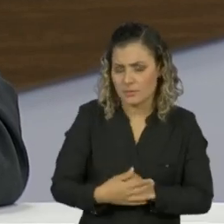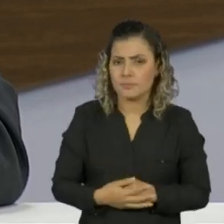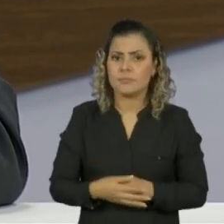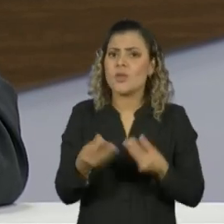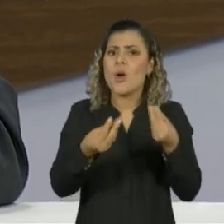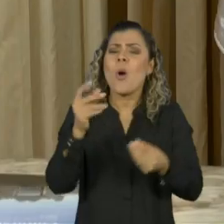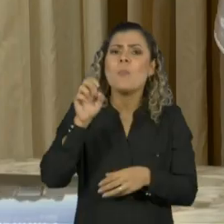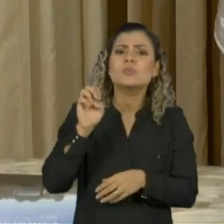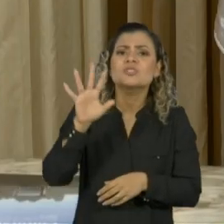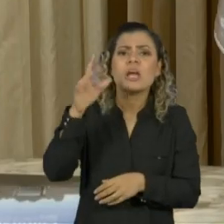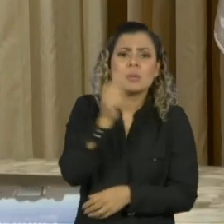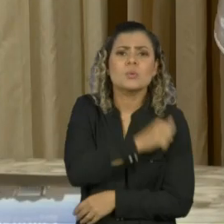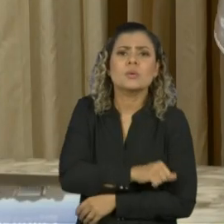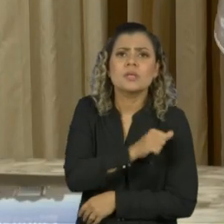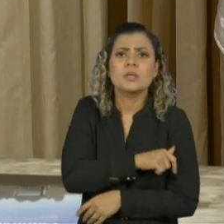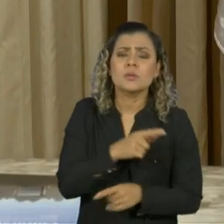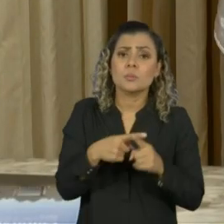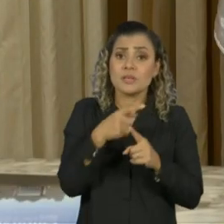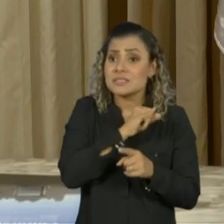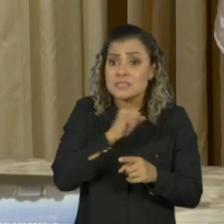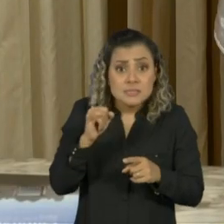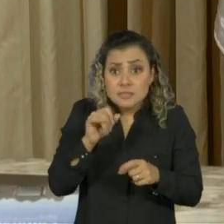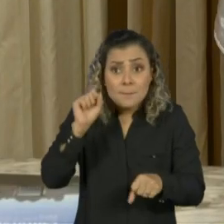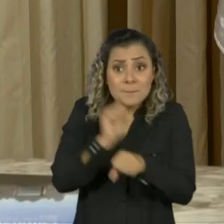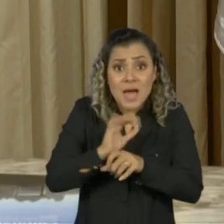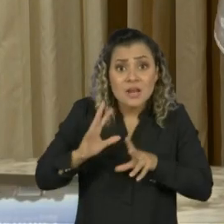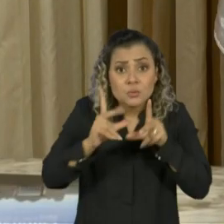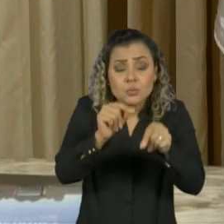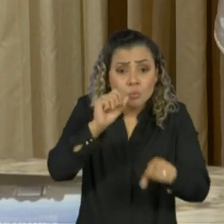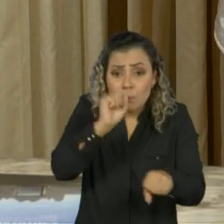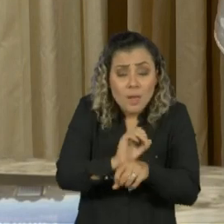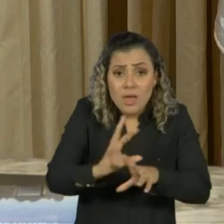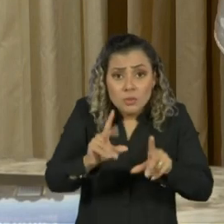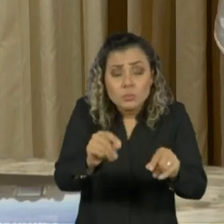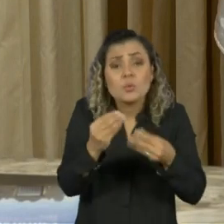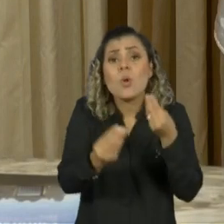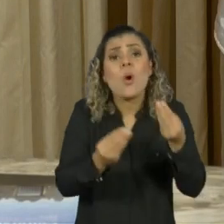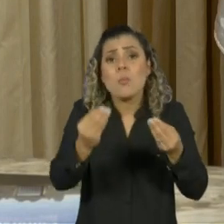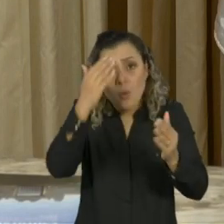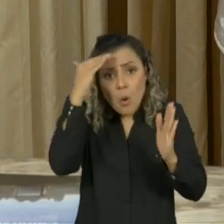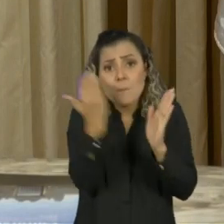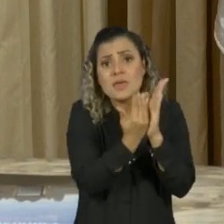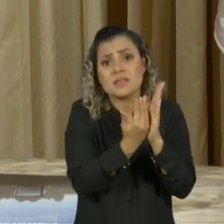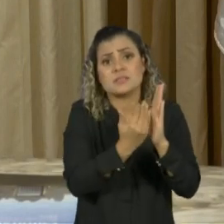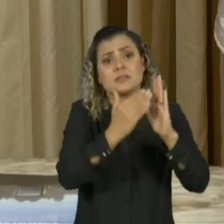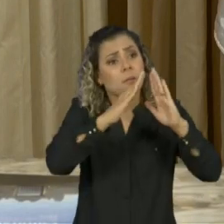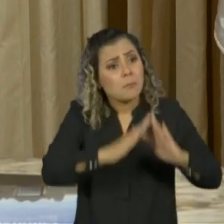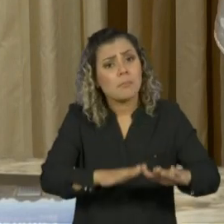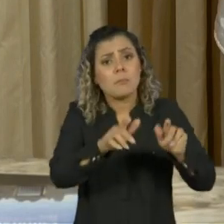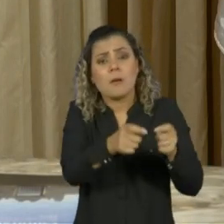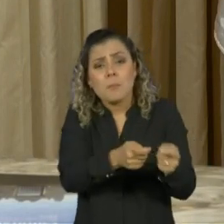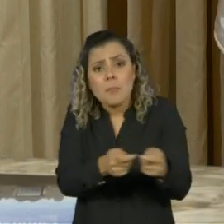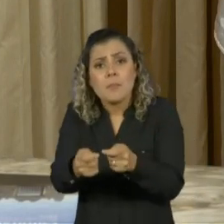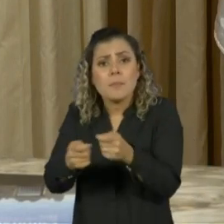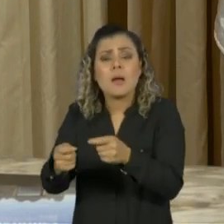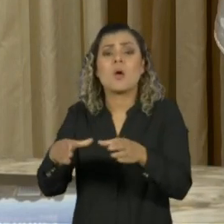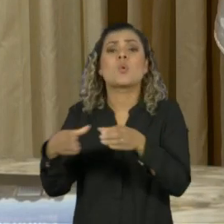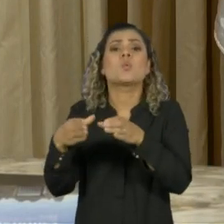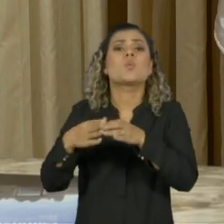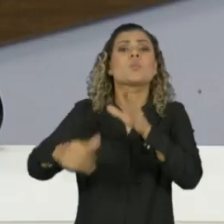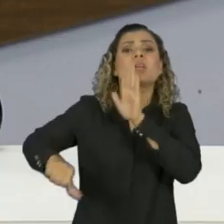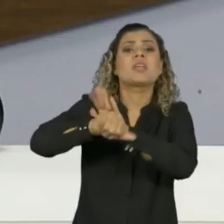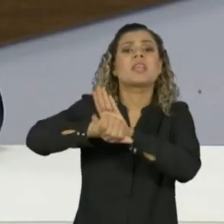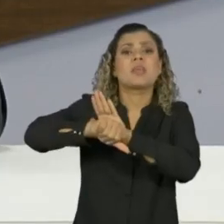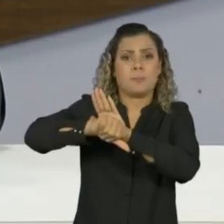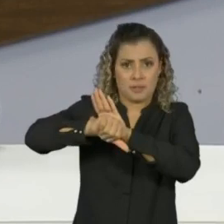caso do Rio de Janeiro, numa hipotética situação de lockdown, para fazer cumprir o lockdown em áreas controladas pelo crime organizado, que a gente